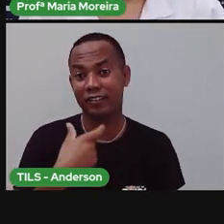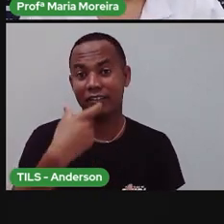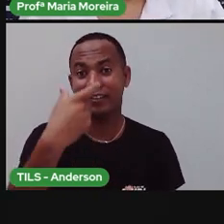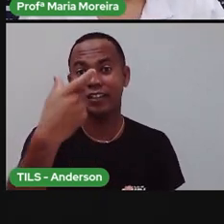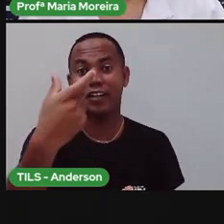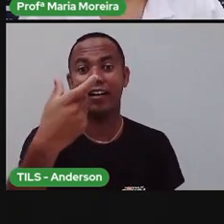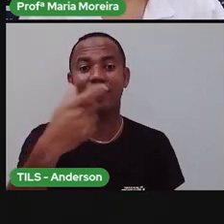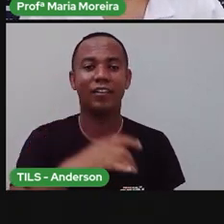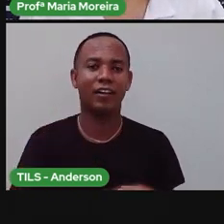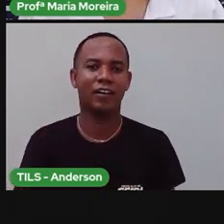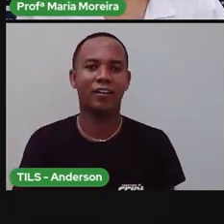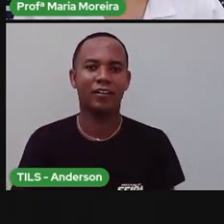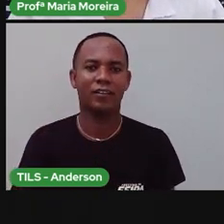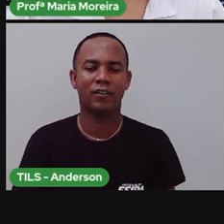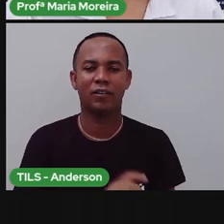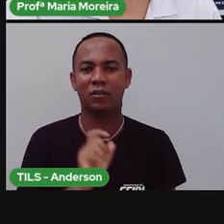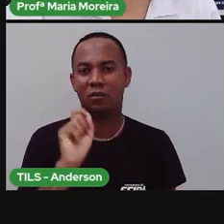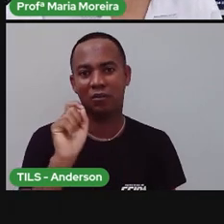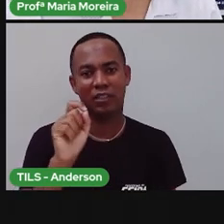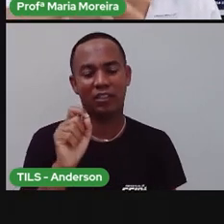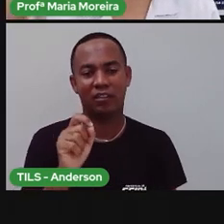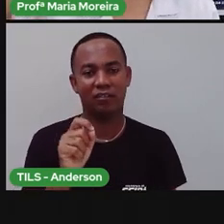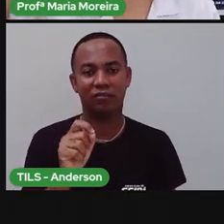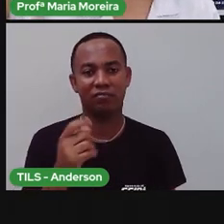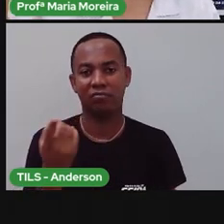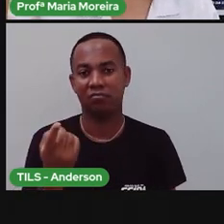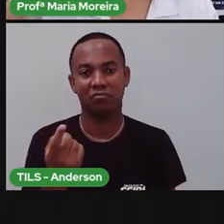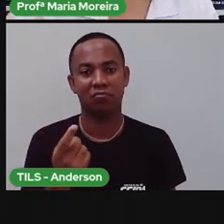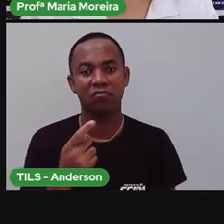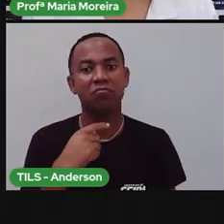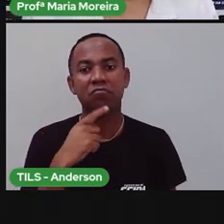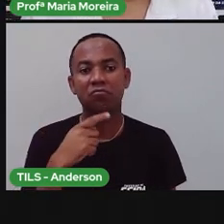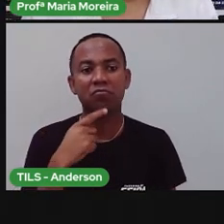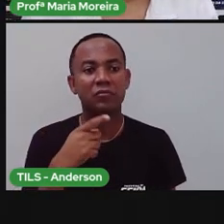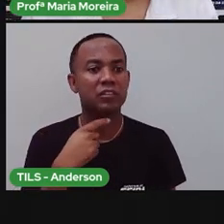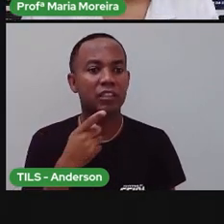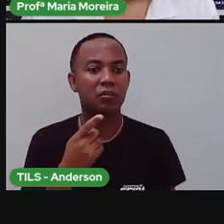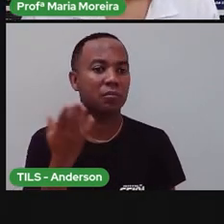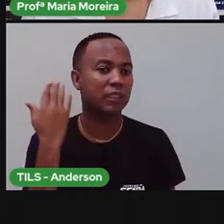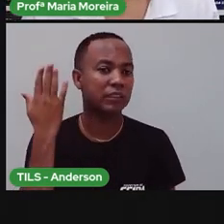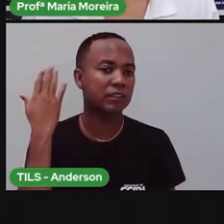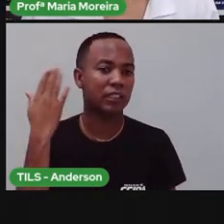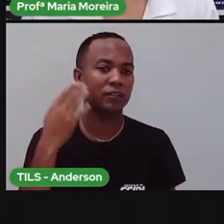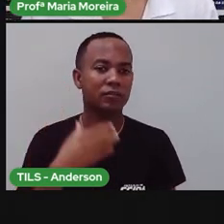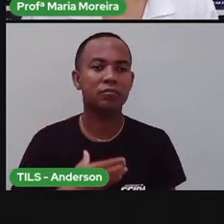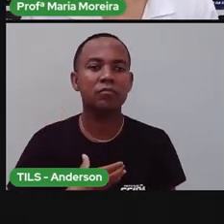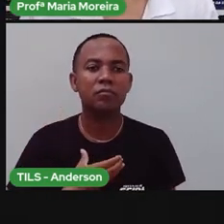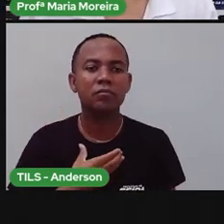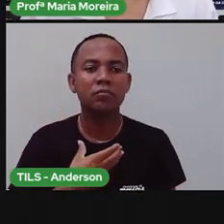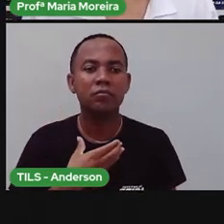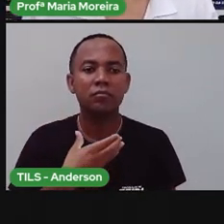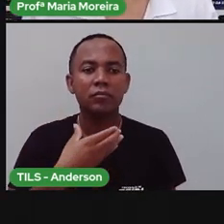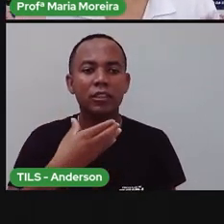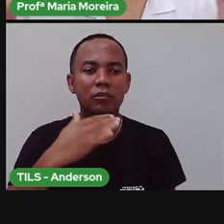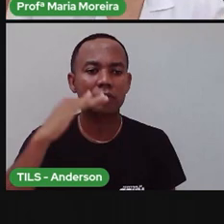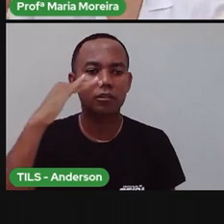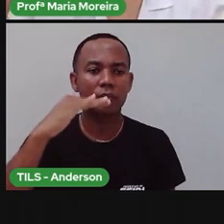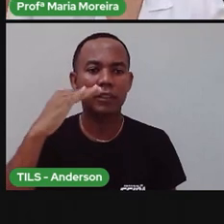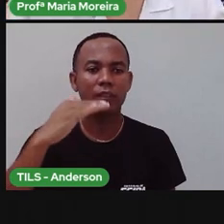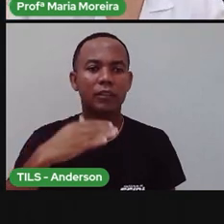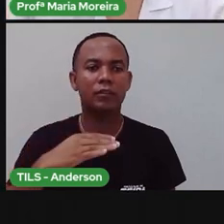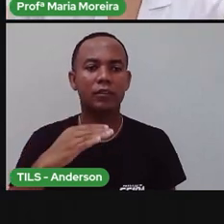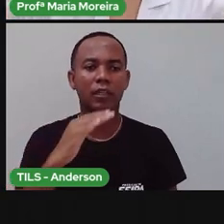As girafas, elas não tinham, nem sempre elas tinham o pescoço tão grande. E à medida que o tempo foi passando, as